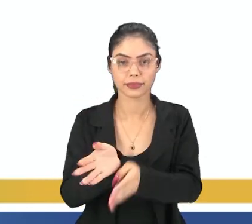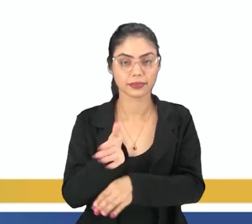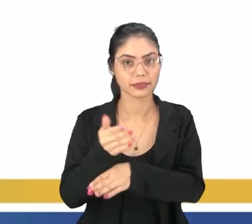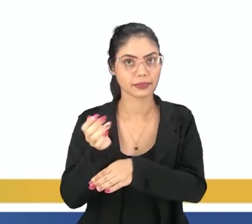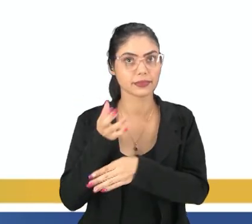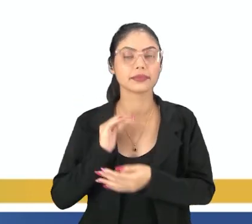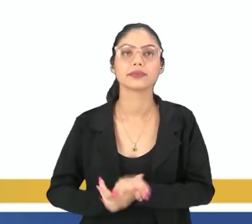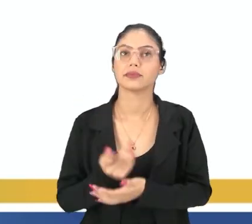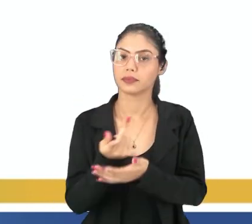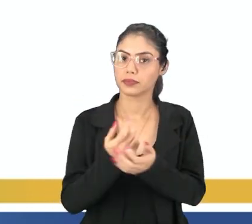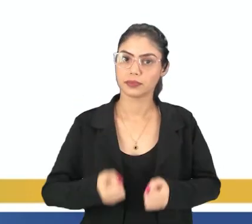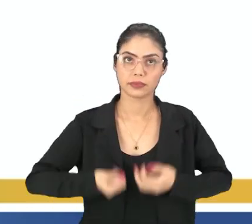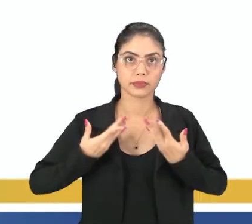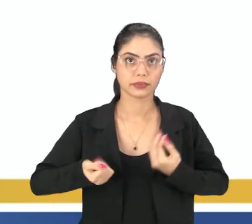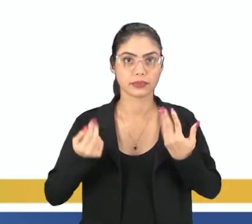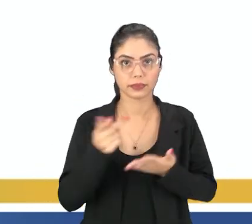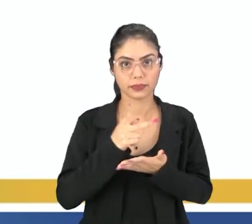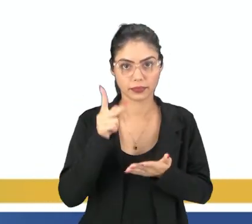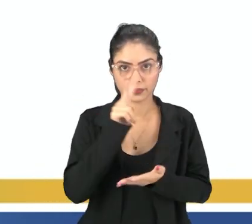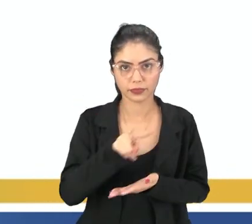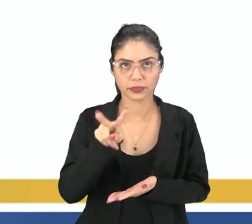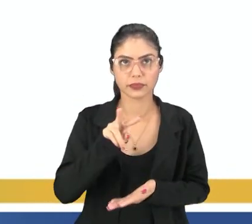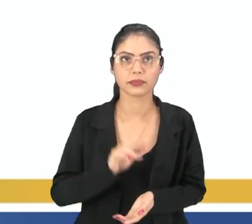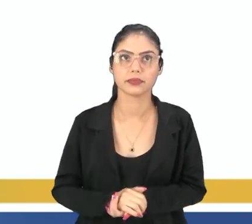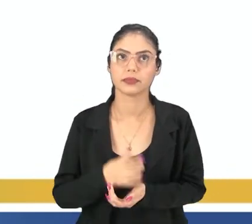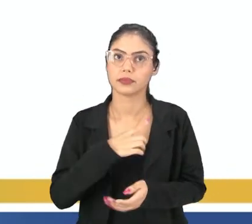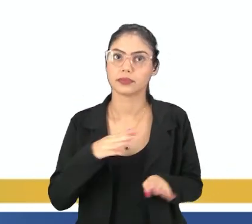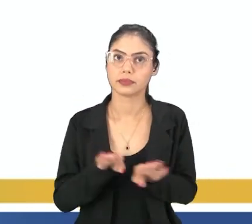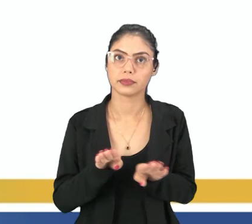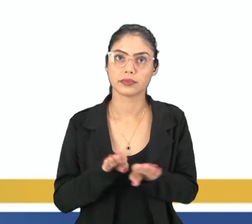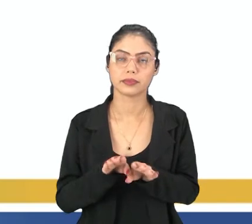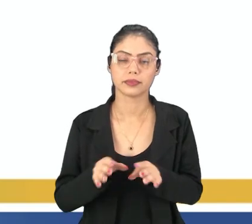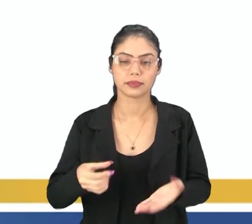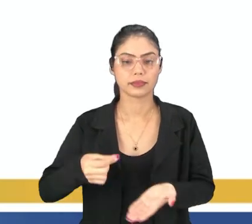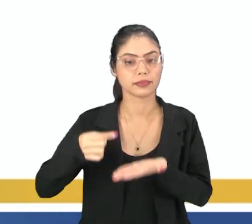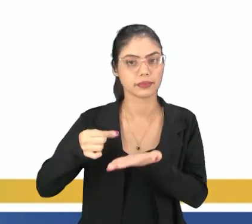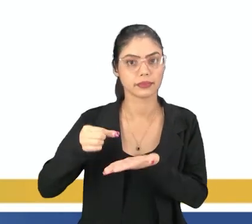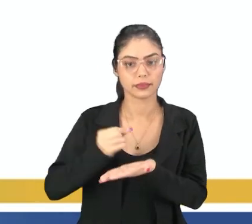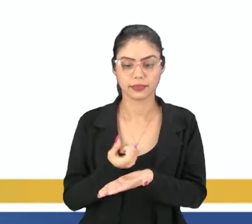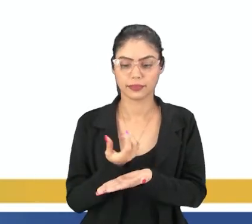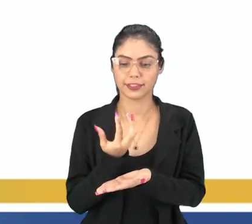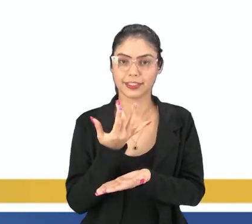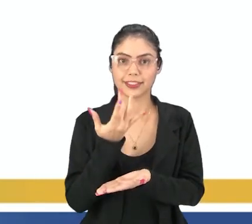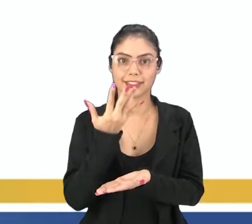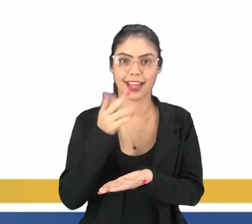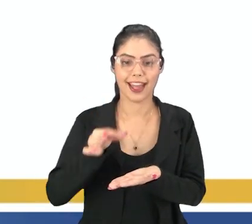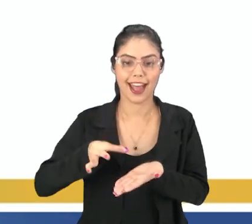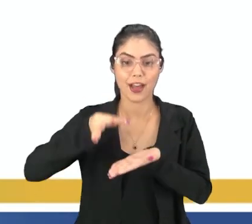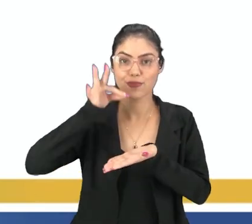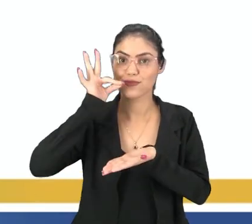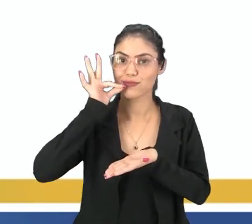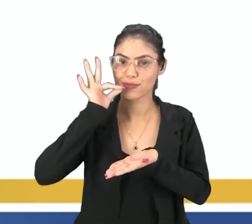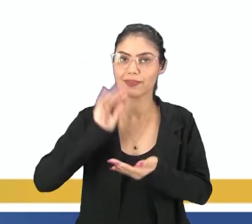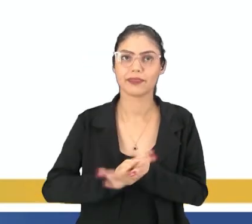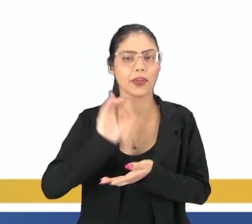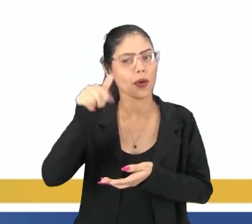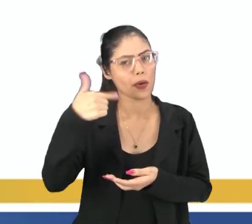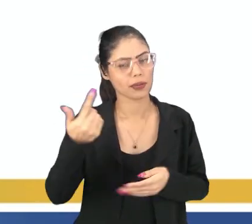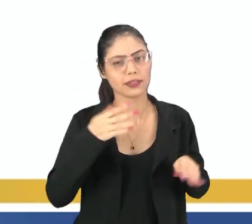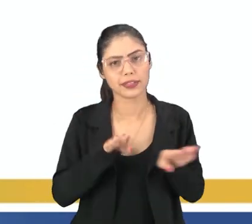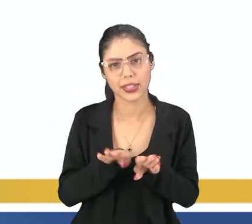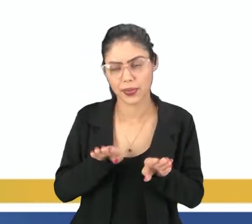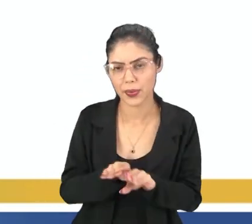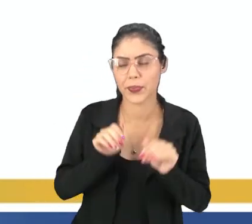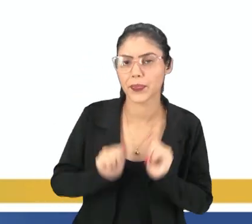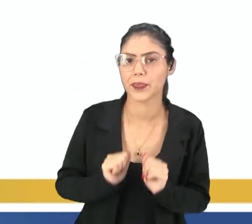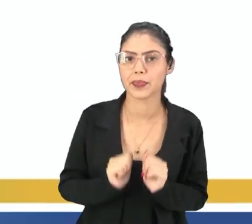poema, né? Temos também, olha só Uma xícara de café Existem outros